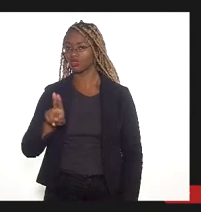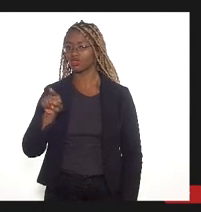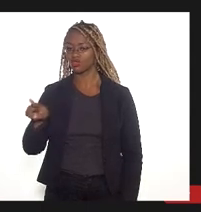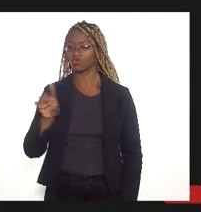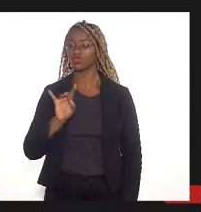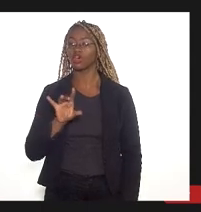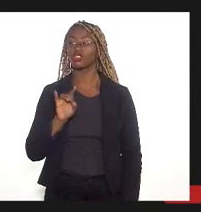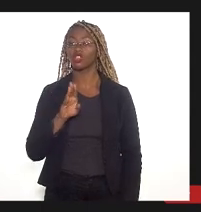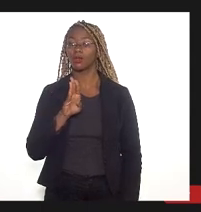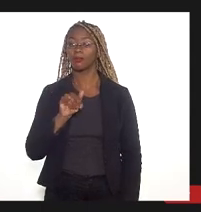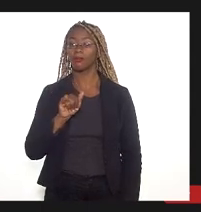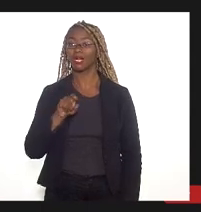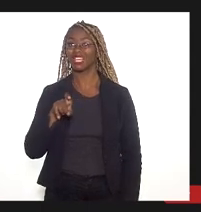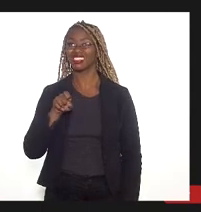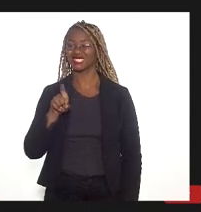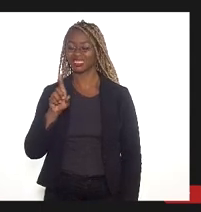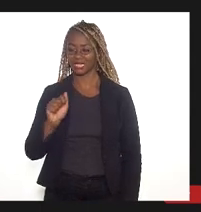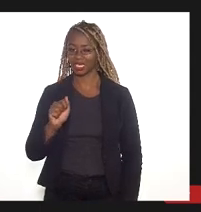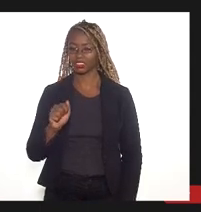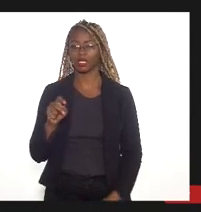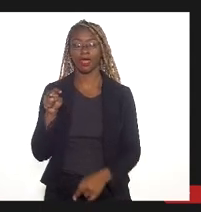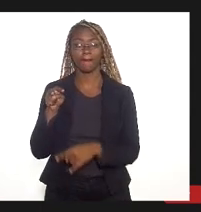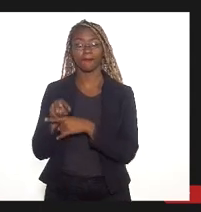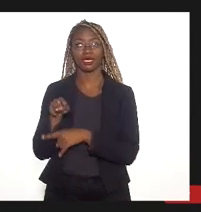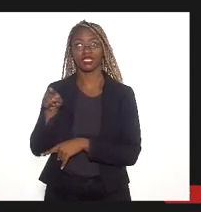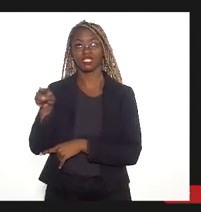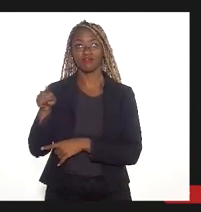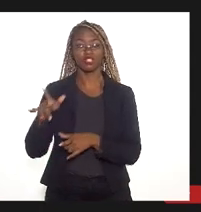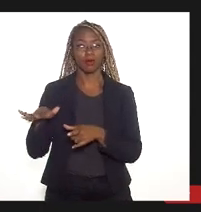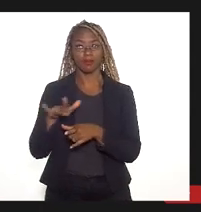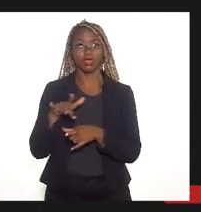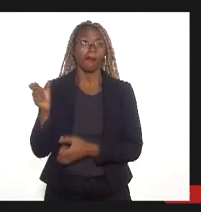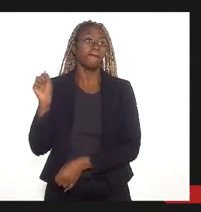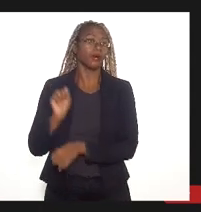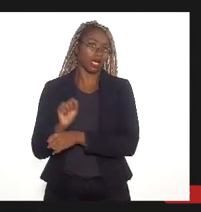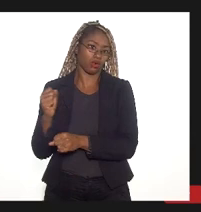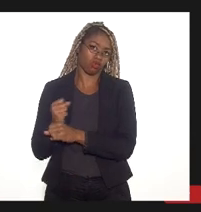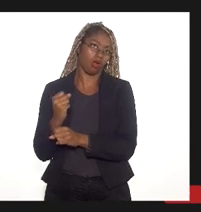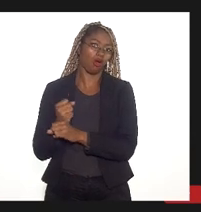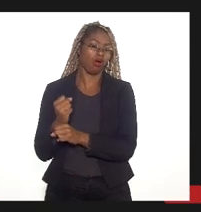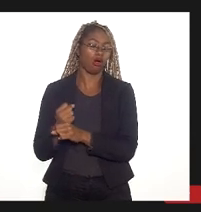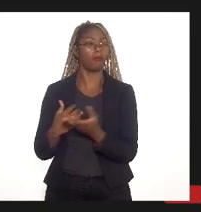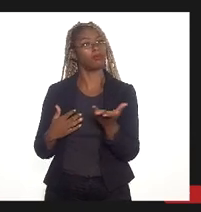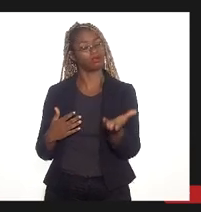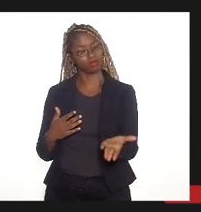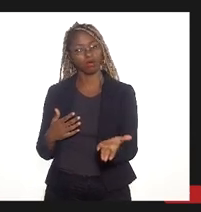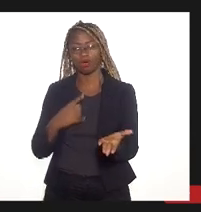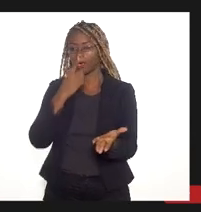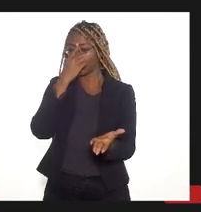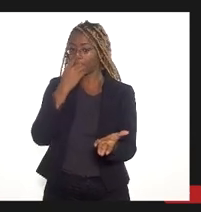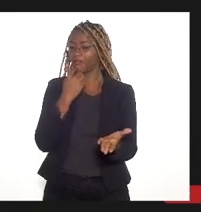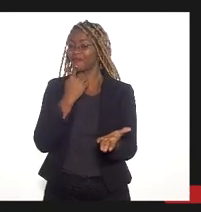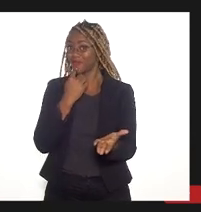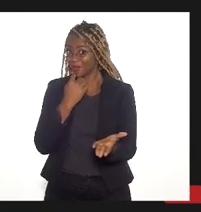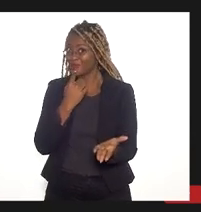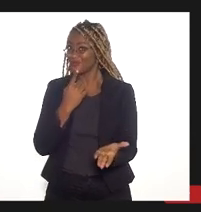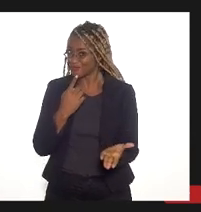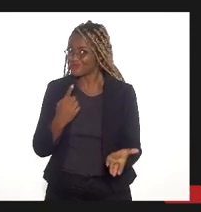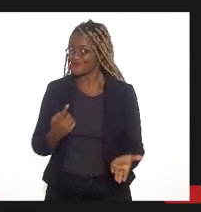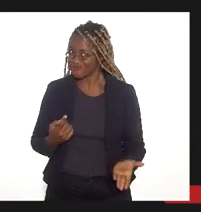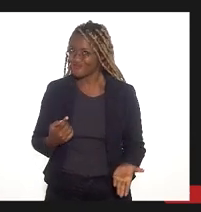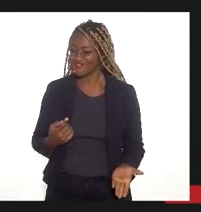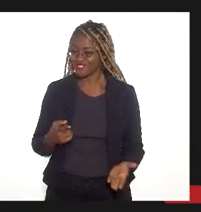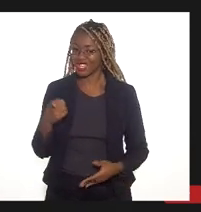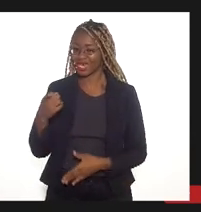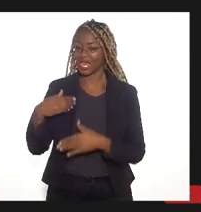transbaixada, que devido a problemas ambientais também foi parada a obra. Então, olhem a imagem desse Campo do Bomba como uma área